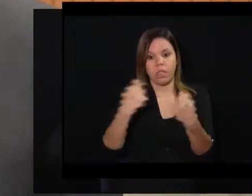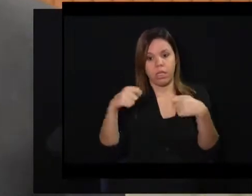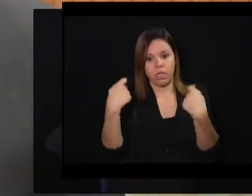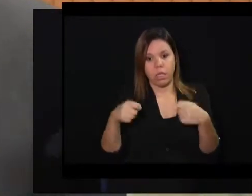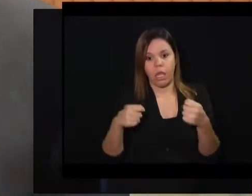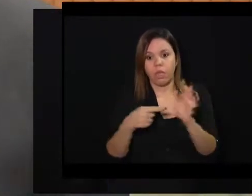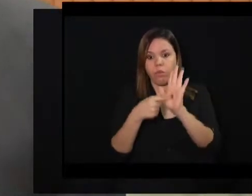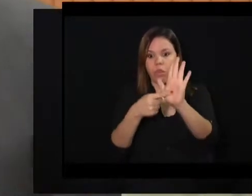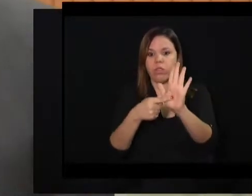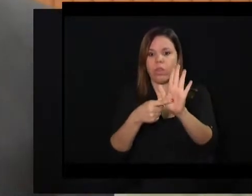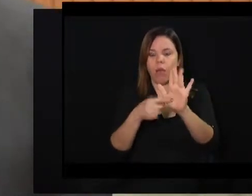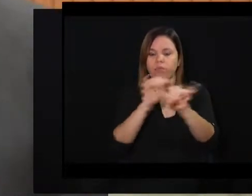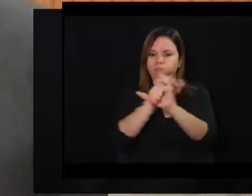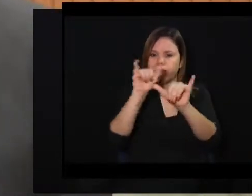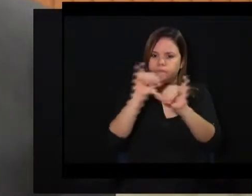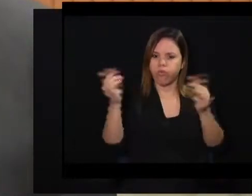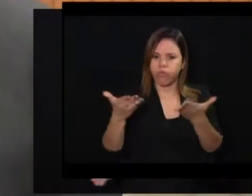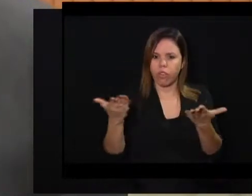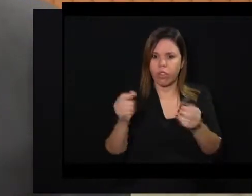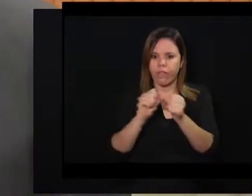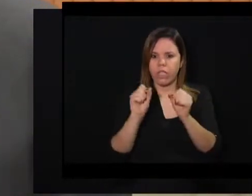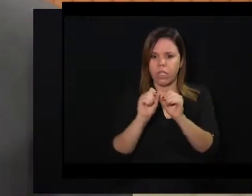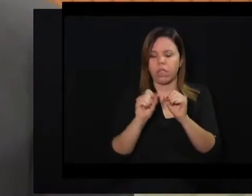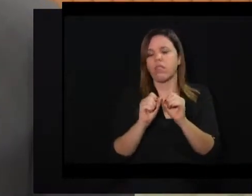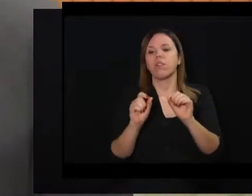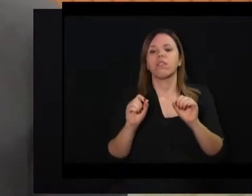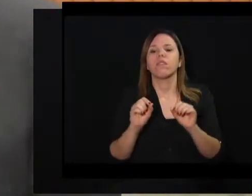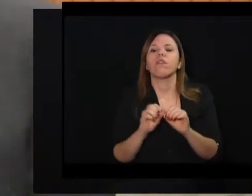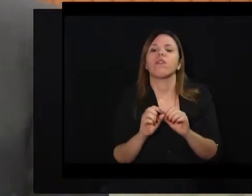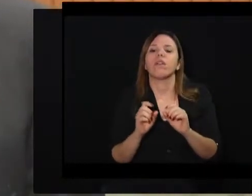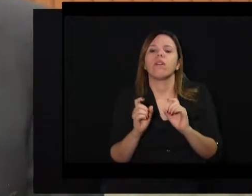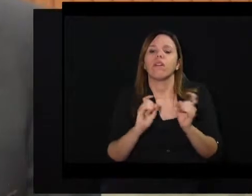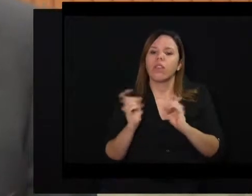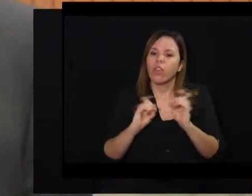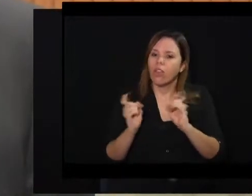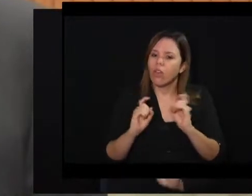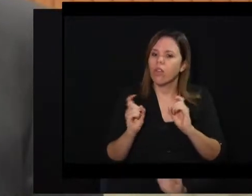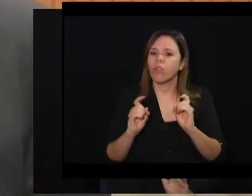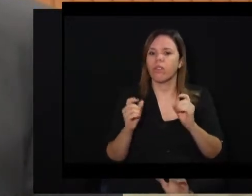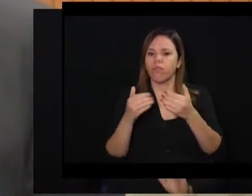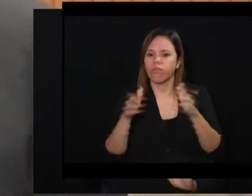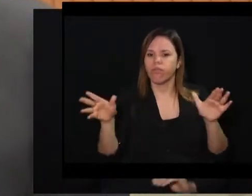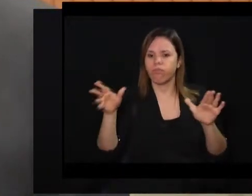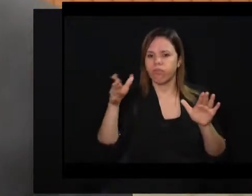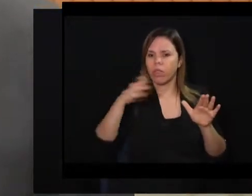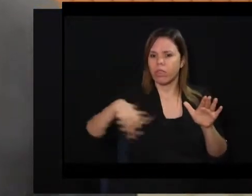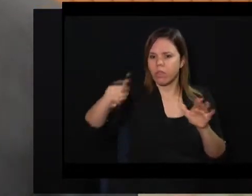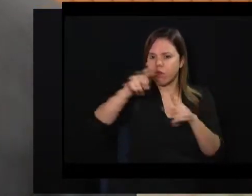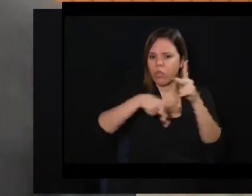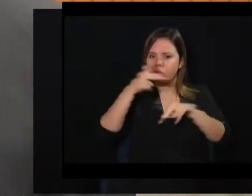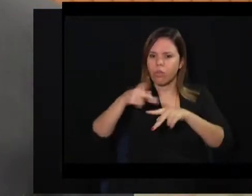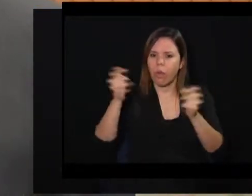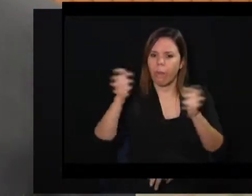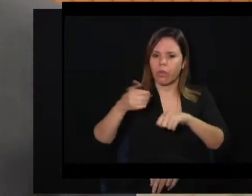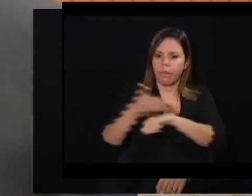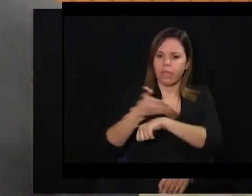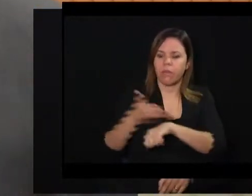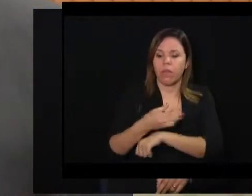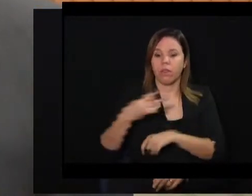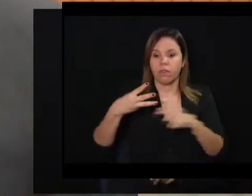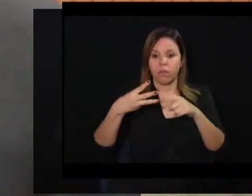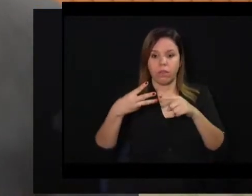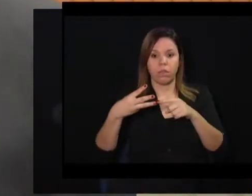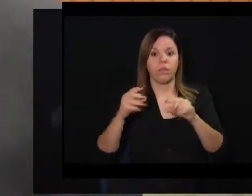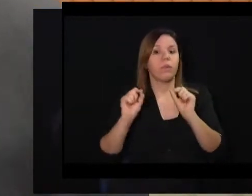publicidade, que é o que nós estamos fazendo nessa audiência pública, dando a participação à população. E agora o terceiro